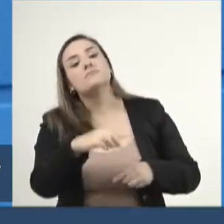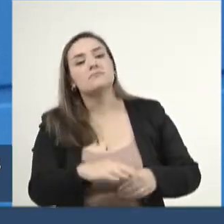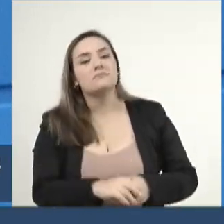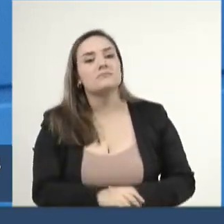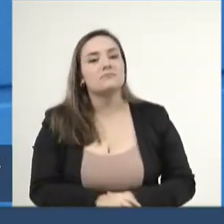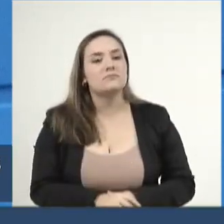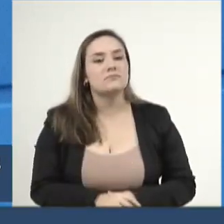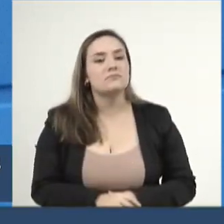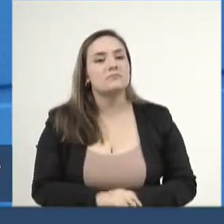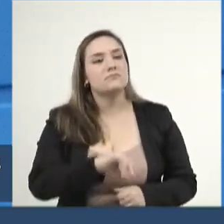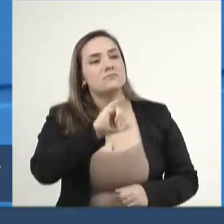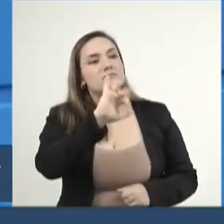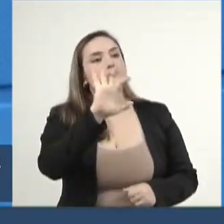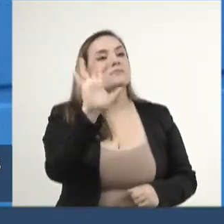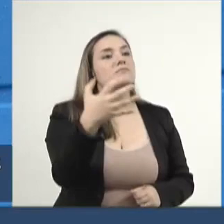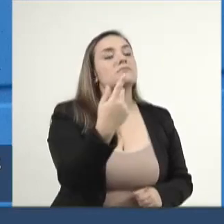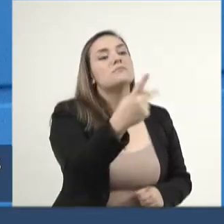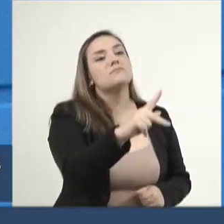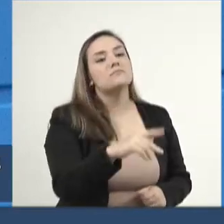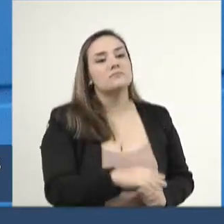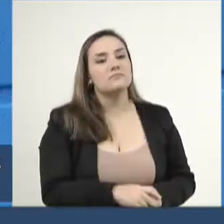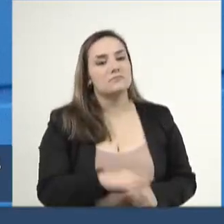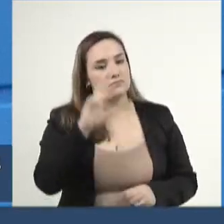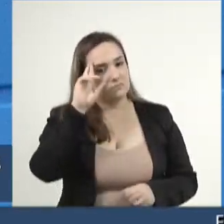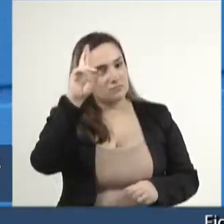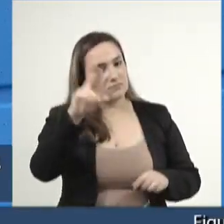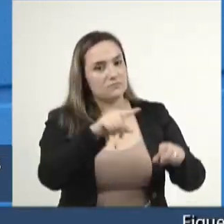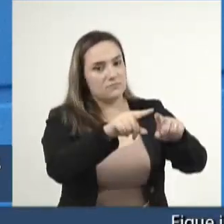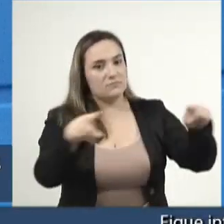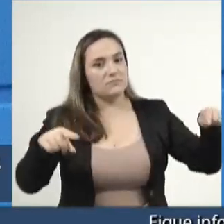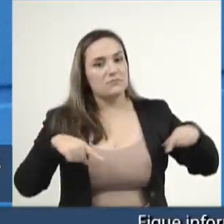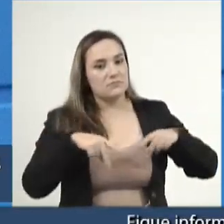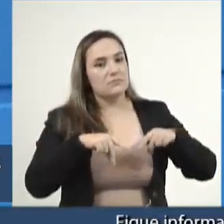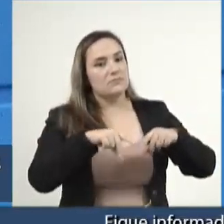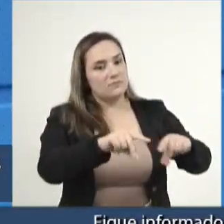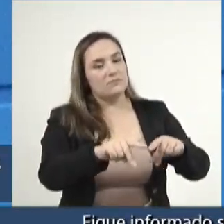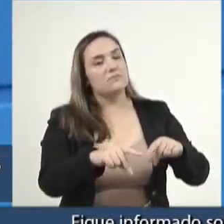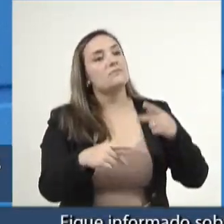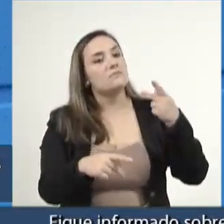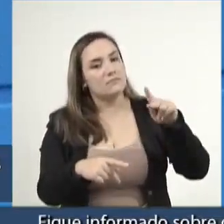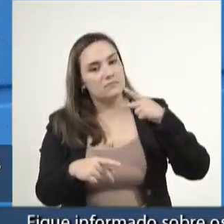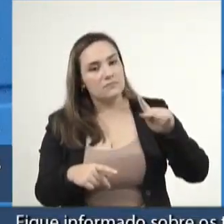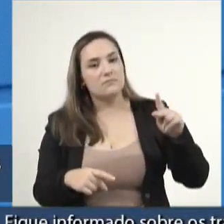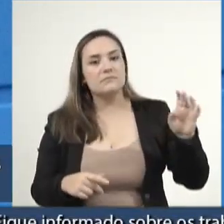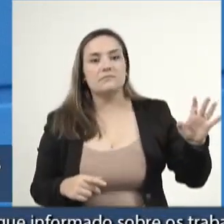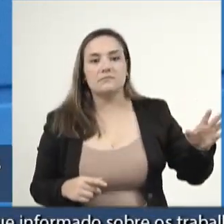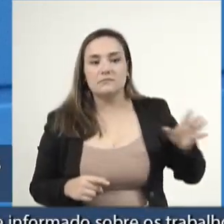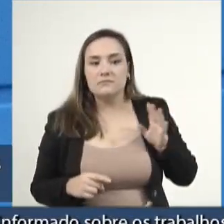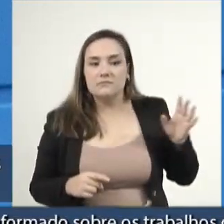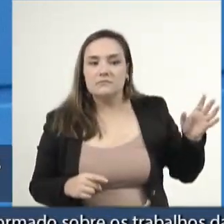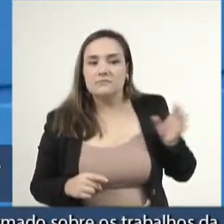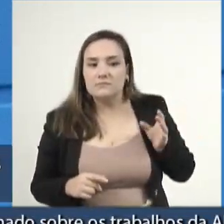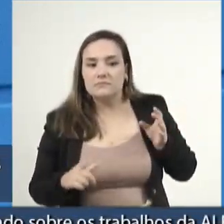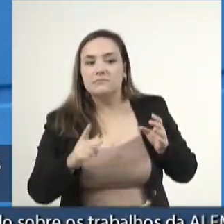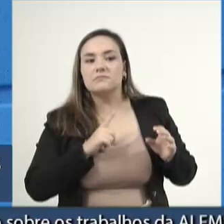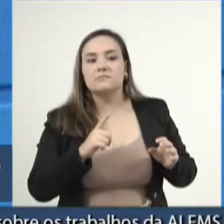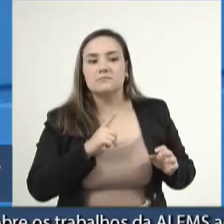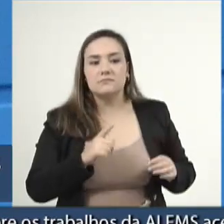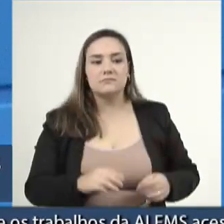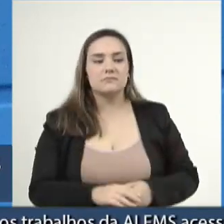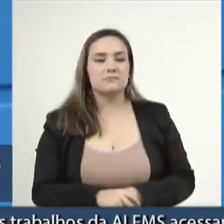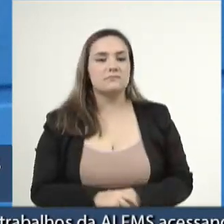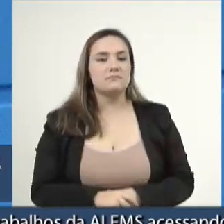imposto de renda dele, como latifundiário, fazendeiro, rico que é, muito rico que era, e